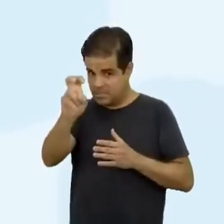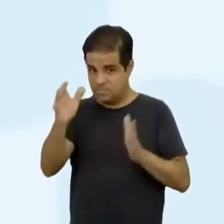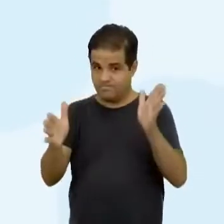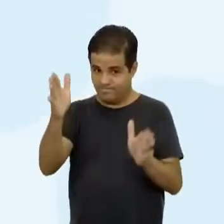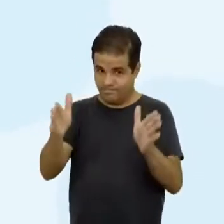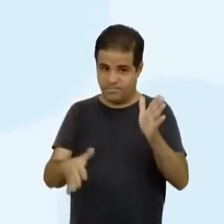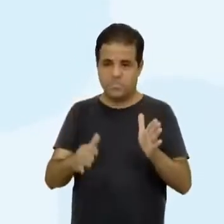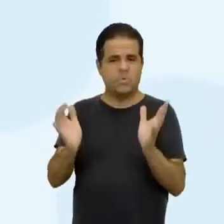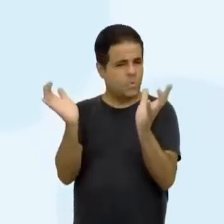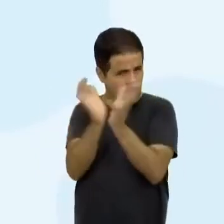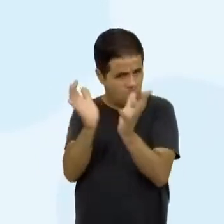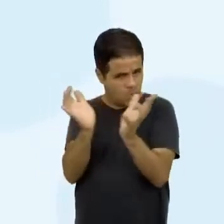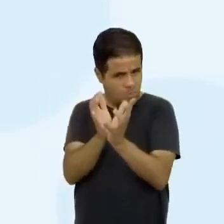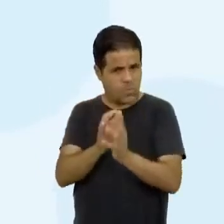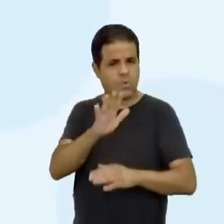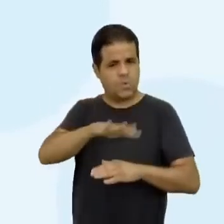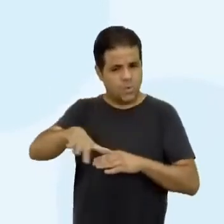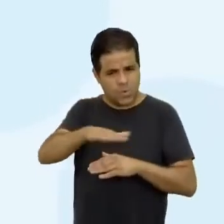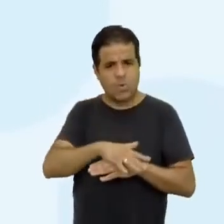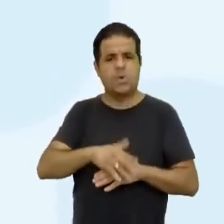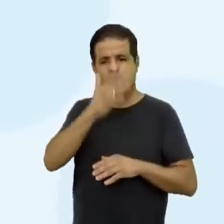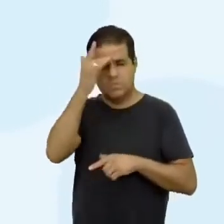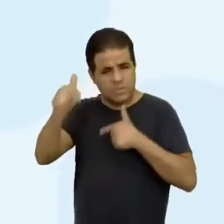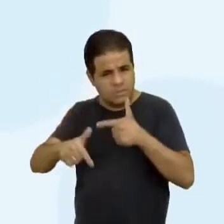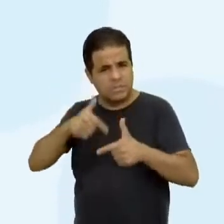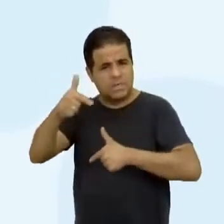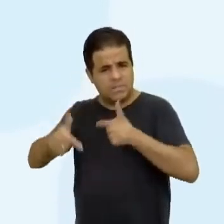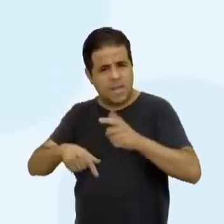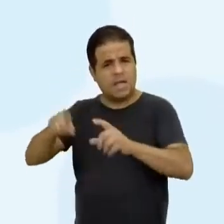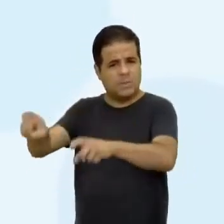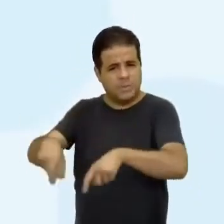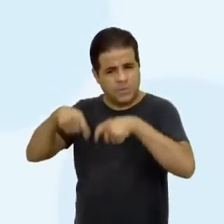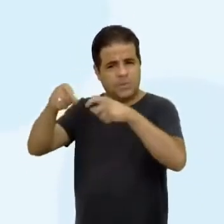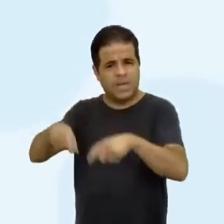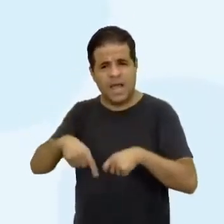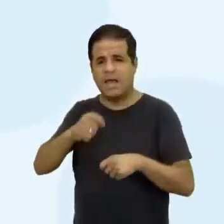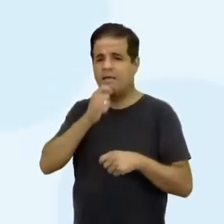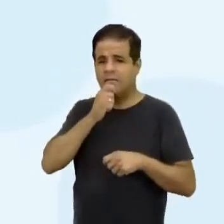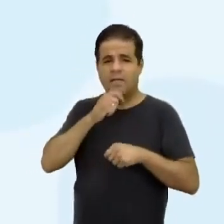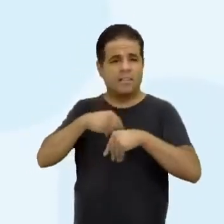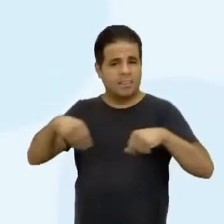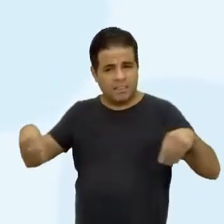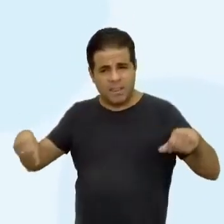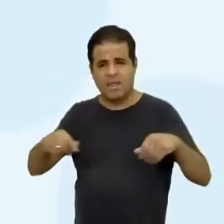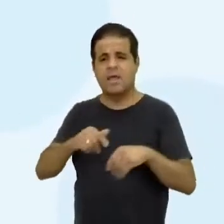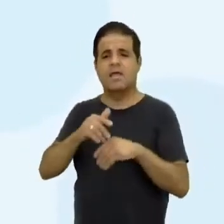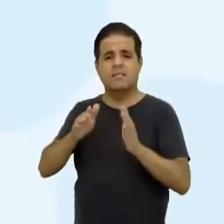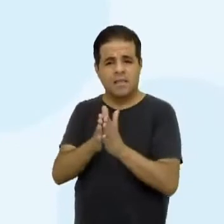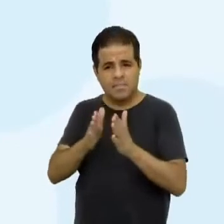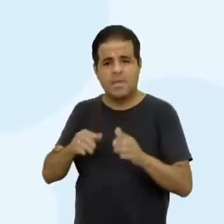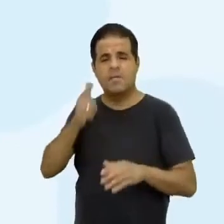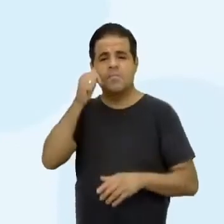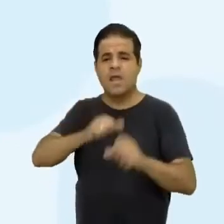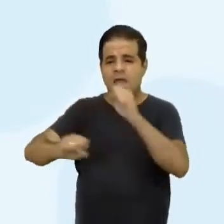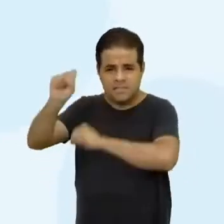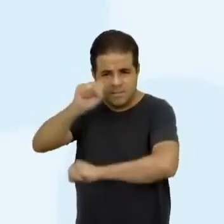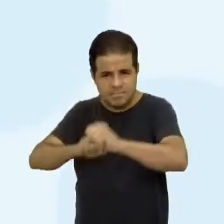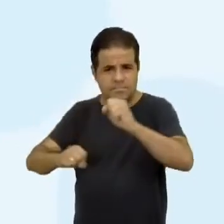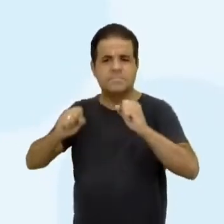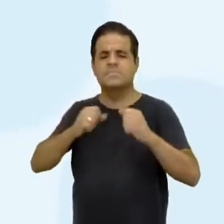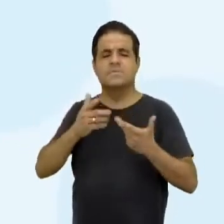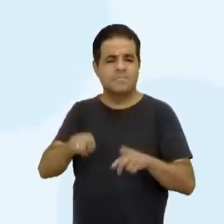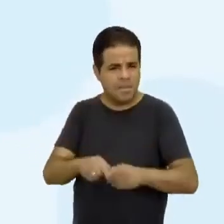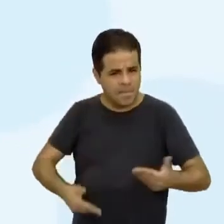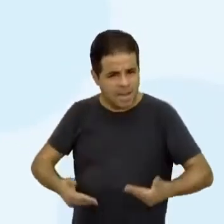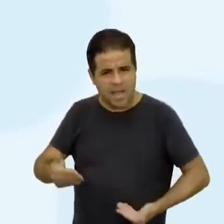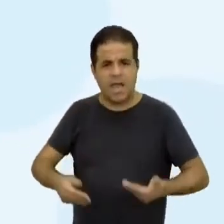formadas por trabalhadores rurais sem terra, pequenos proprietários e diaristas. Com a eleição de Dutra e o